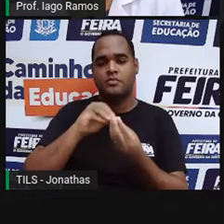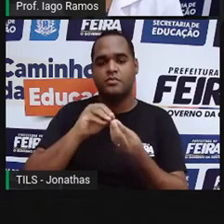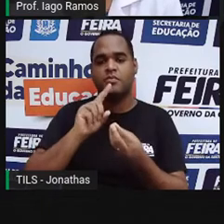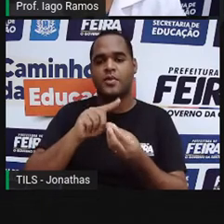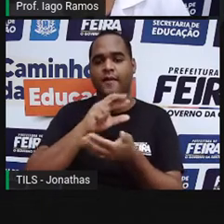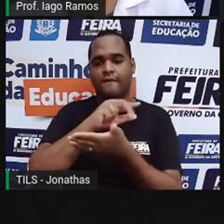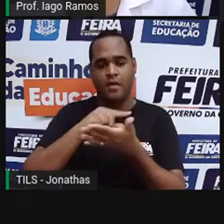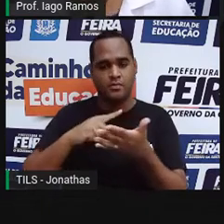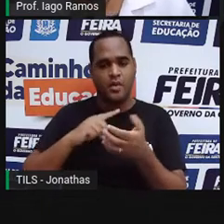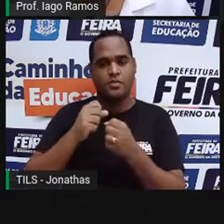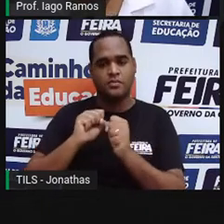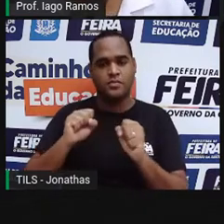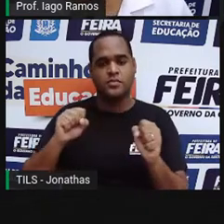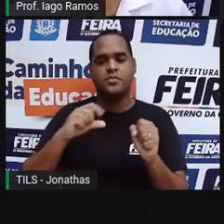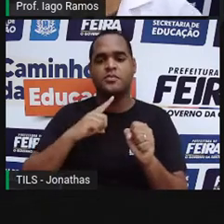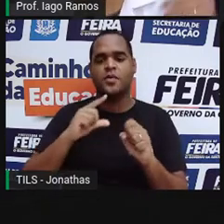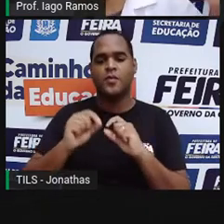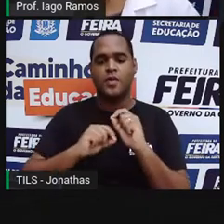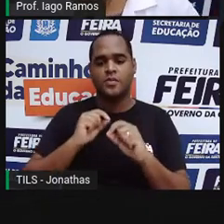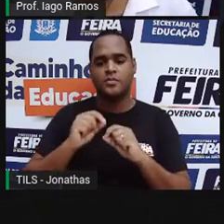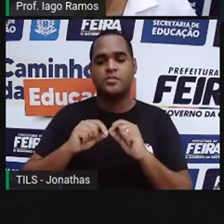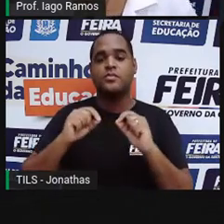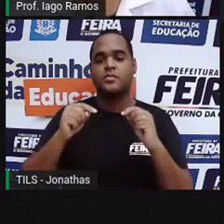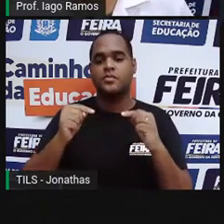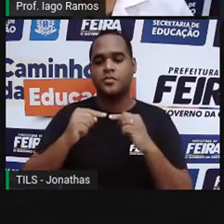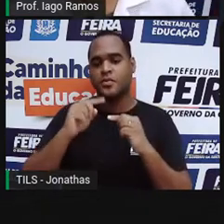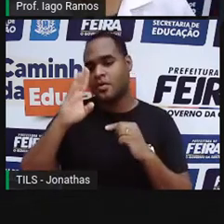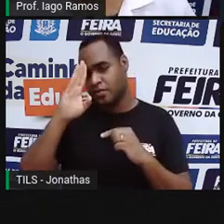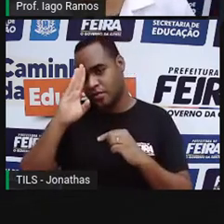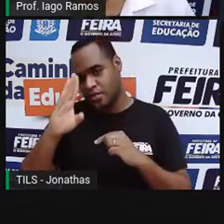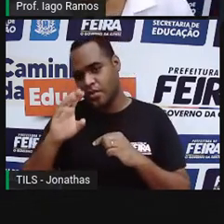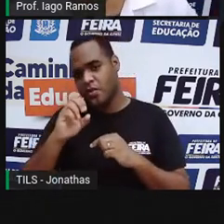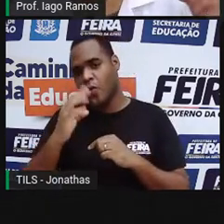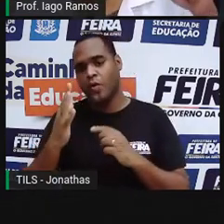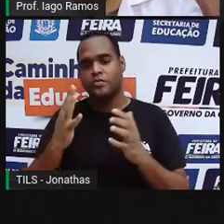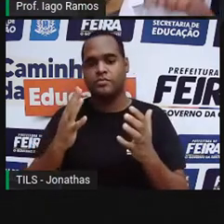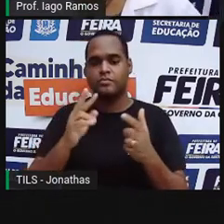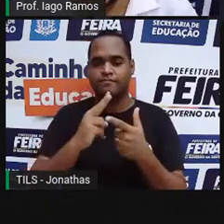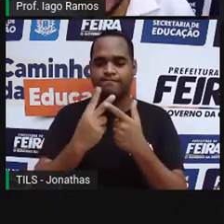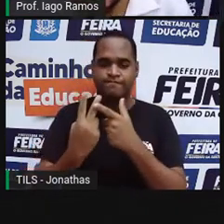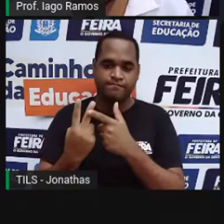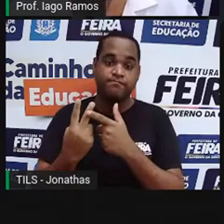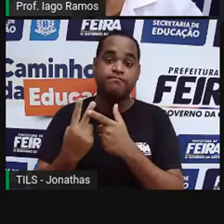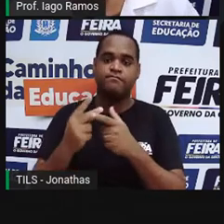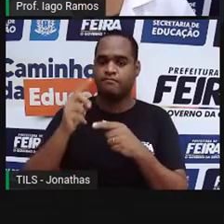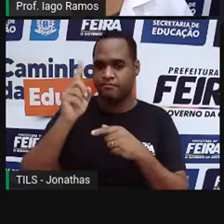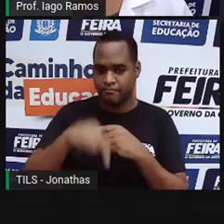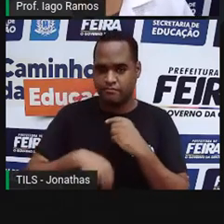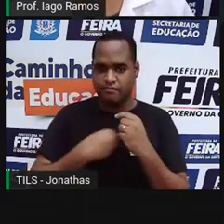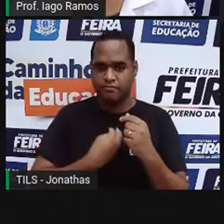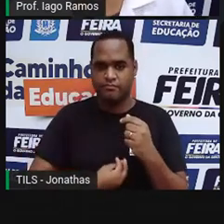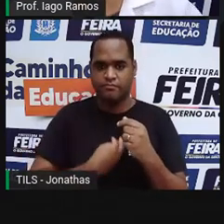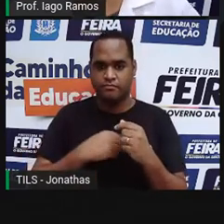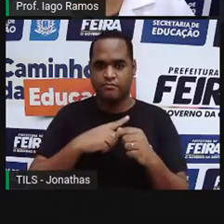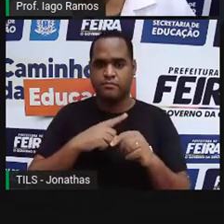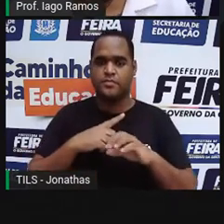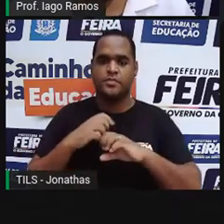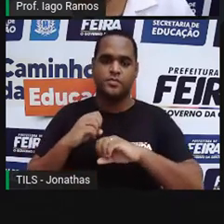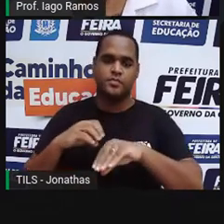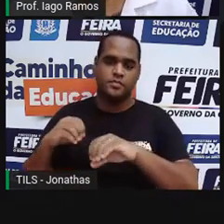tipos de grandezas proporcionais, direta e inversa, e nessa aula a gente vai tentar